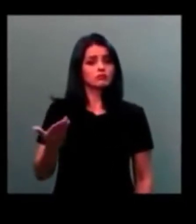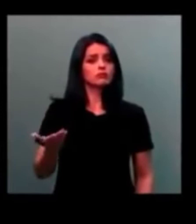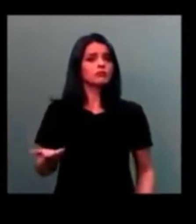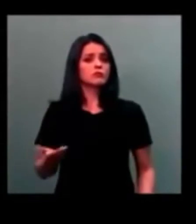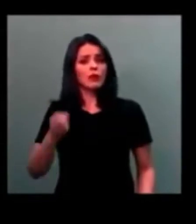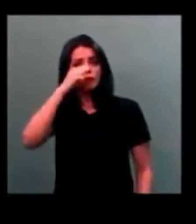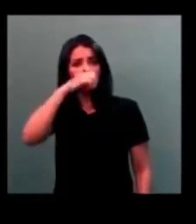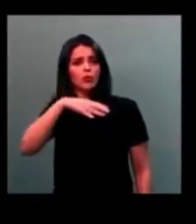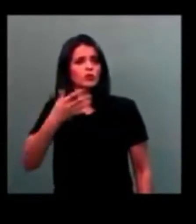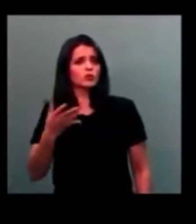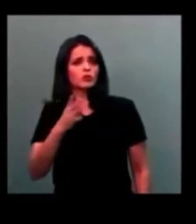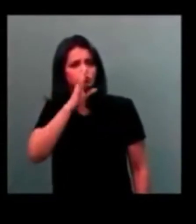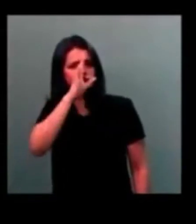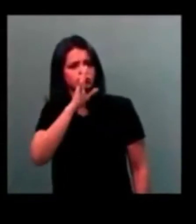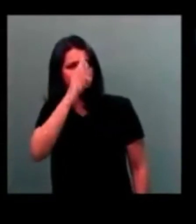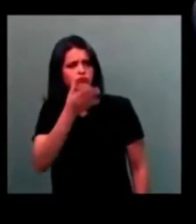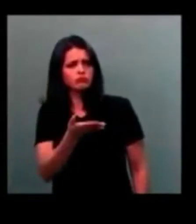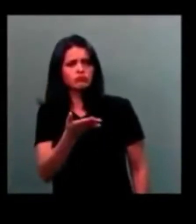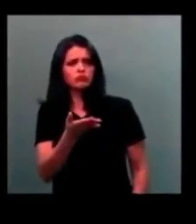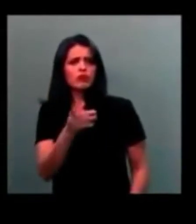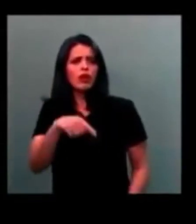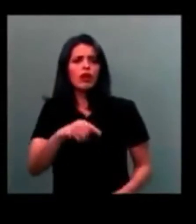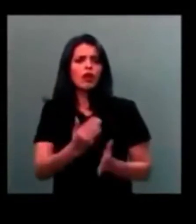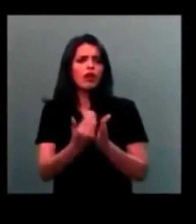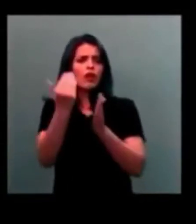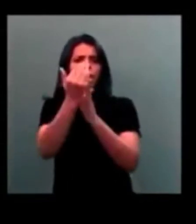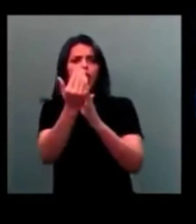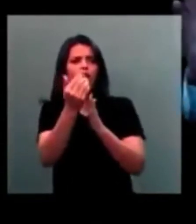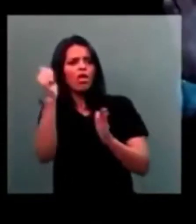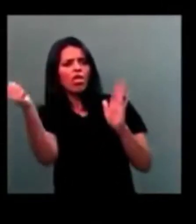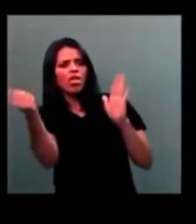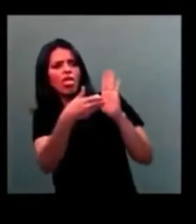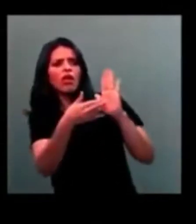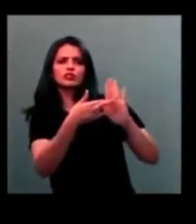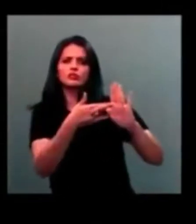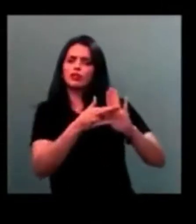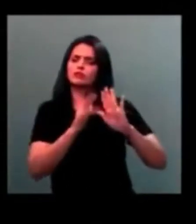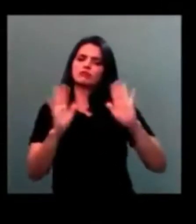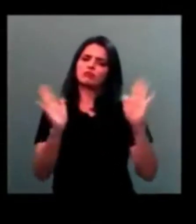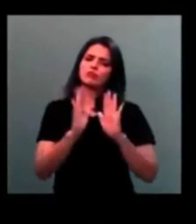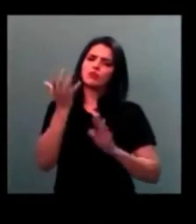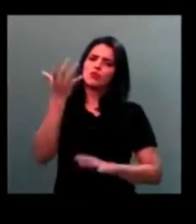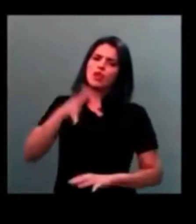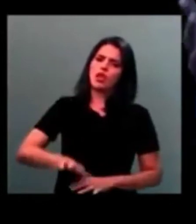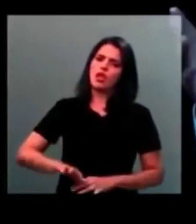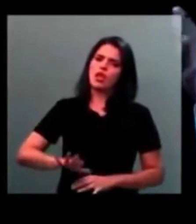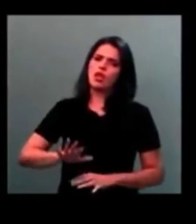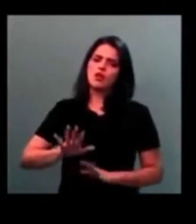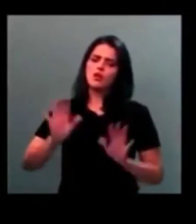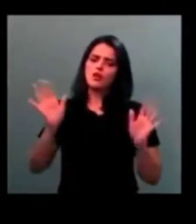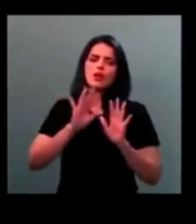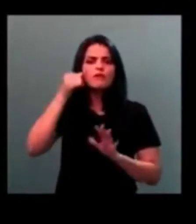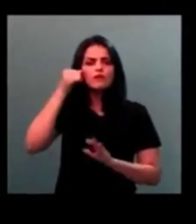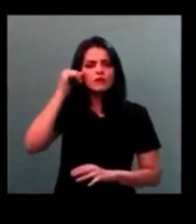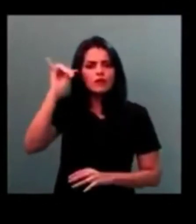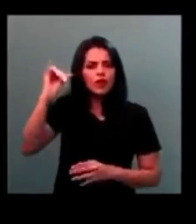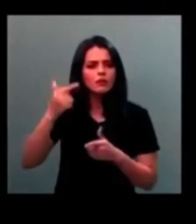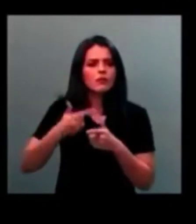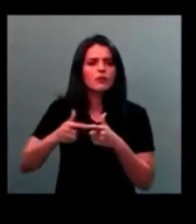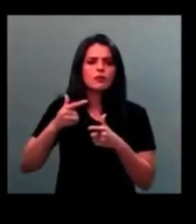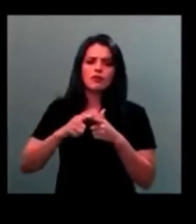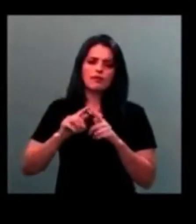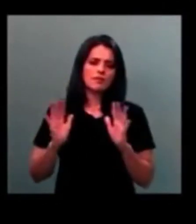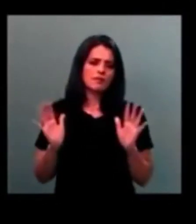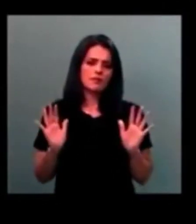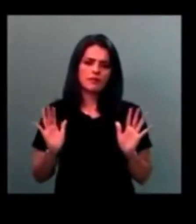comissão e simplesmente transgredir o regimento. Mas não quero chegar à consequência disso. É para evitar que